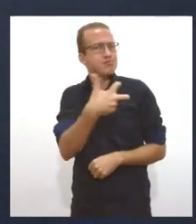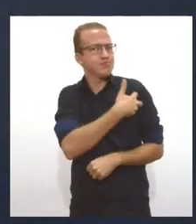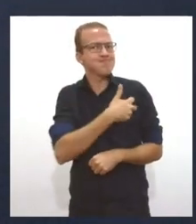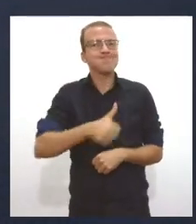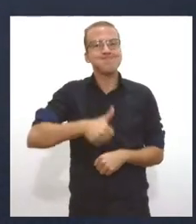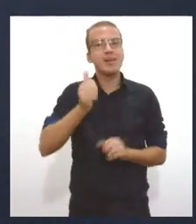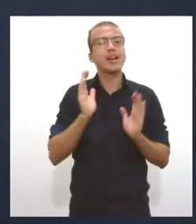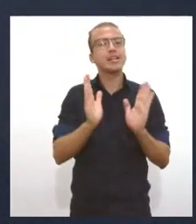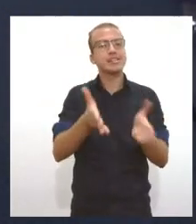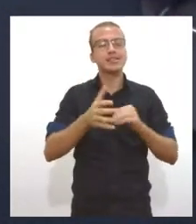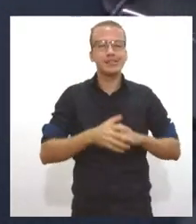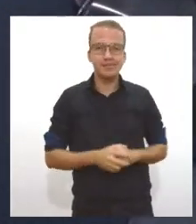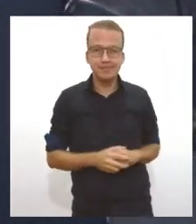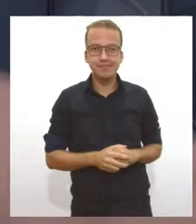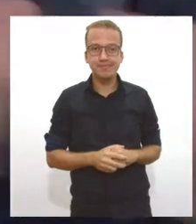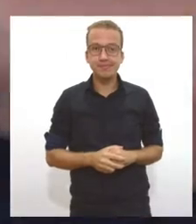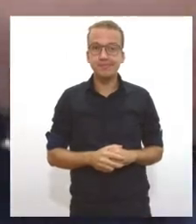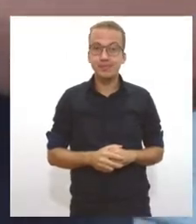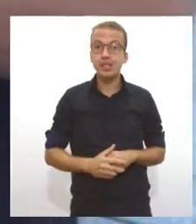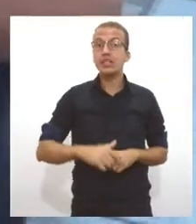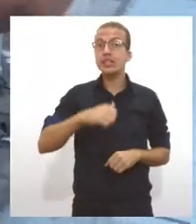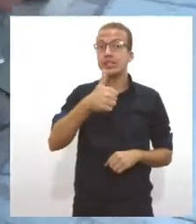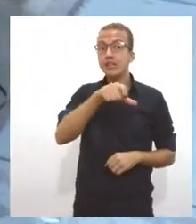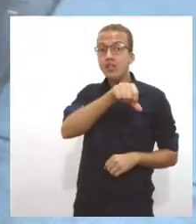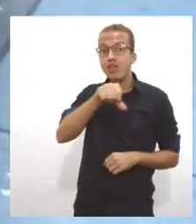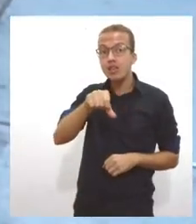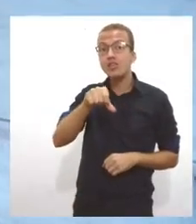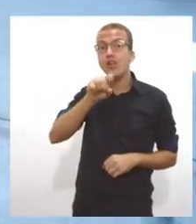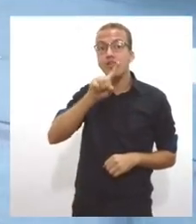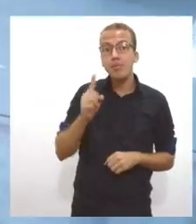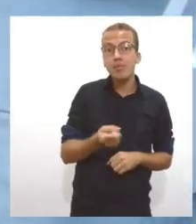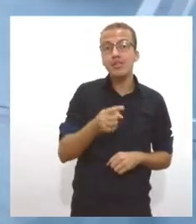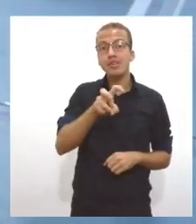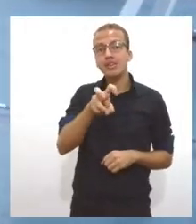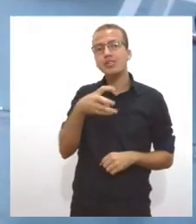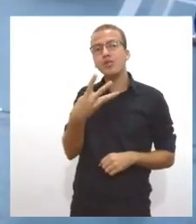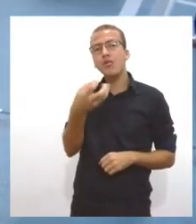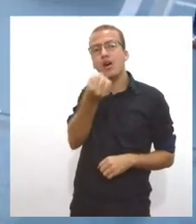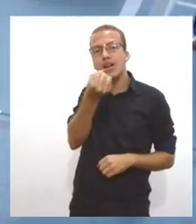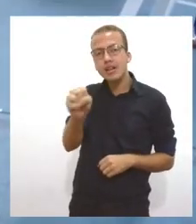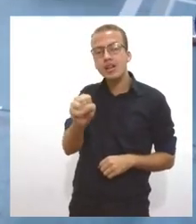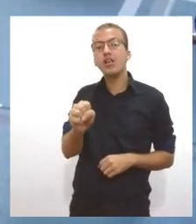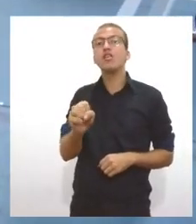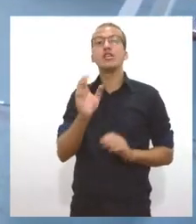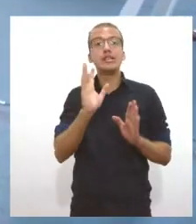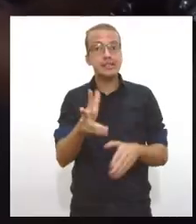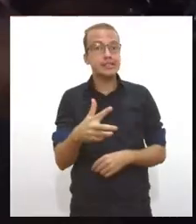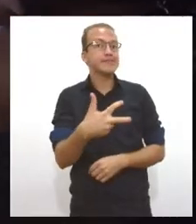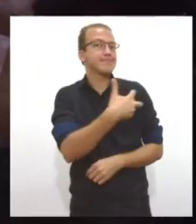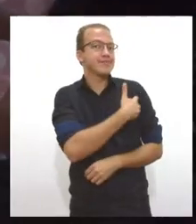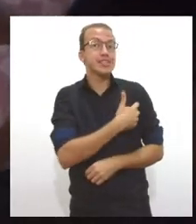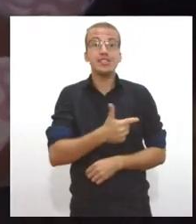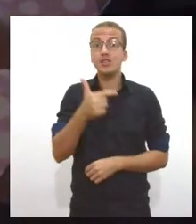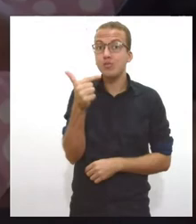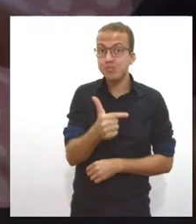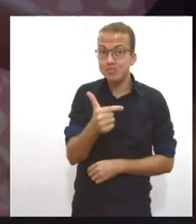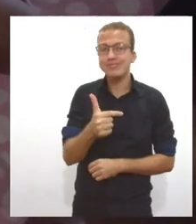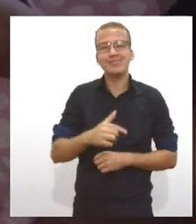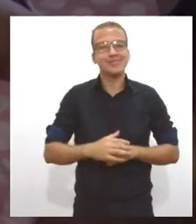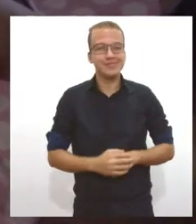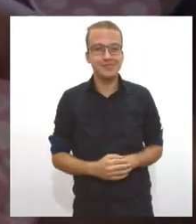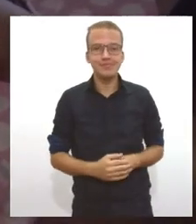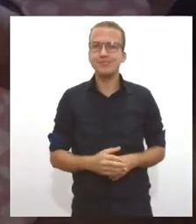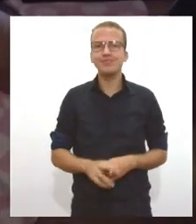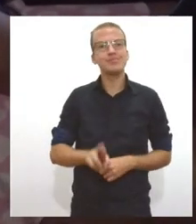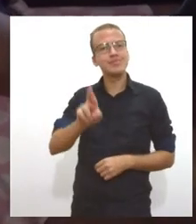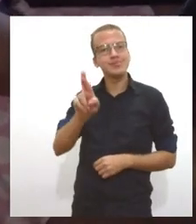enquanto 199.548 já receberam a segunda dose. Dona Maristela é uma